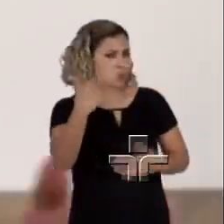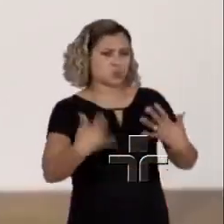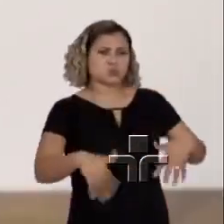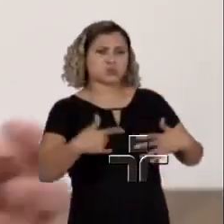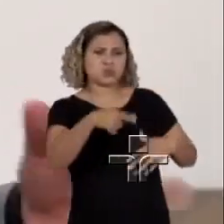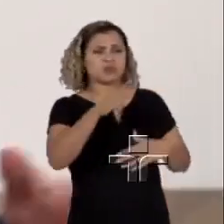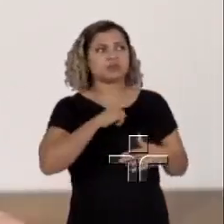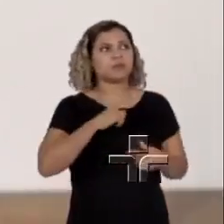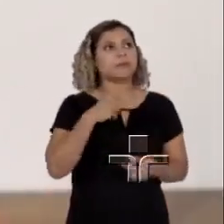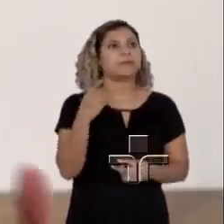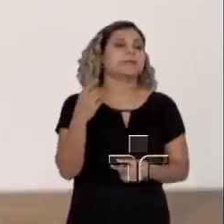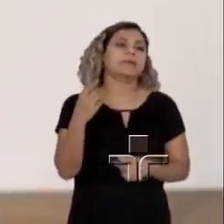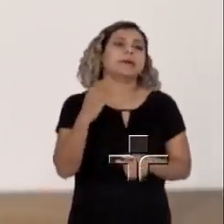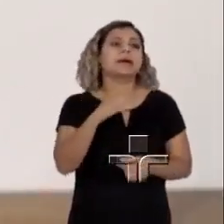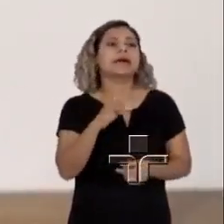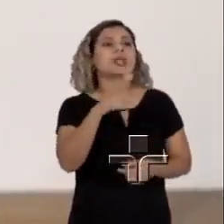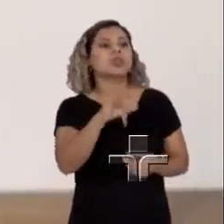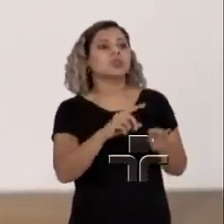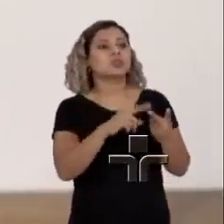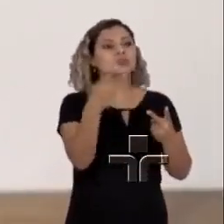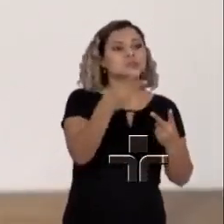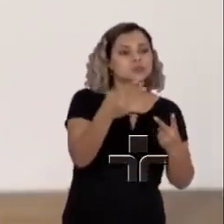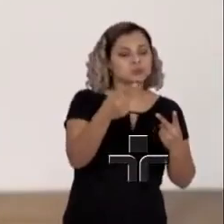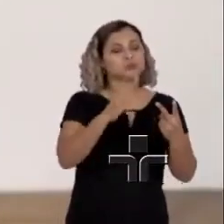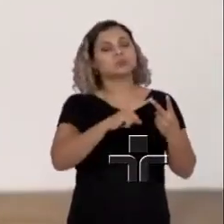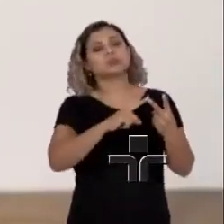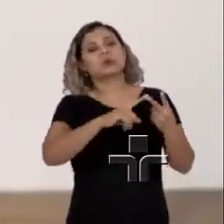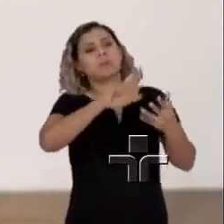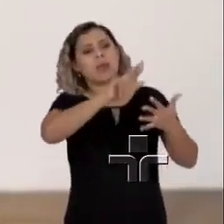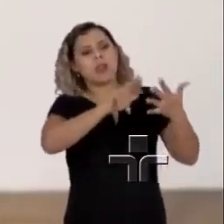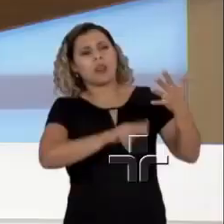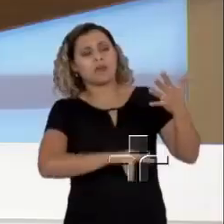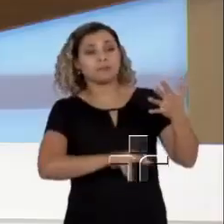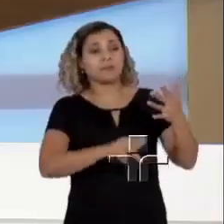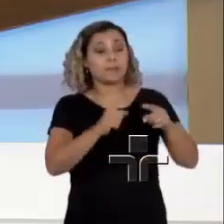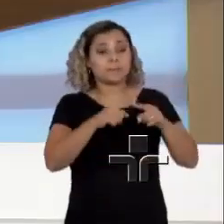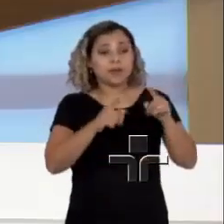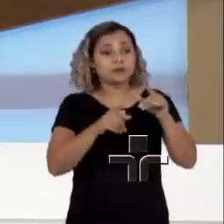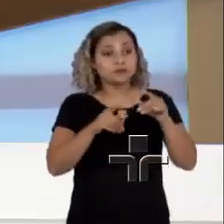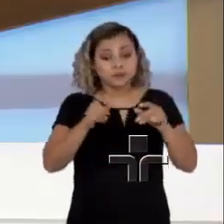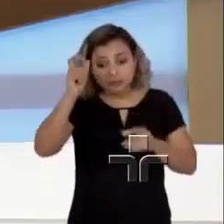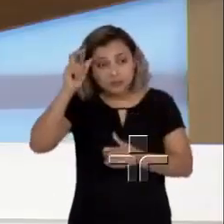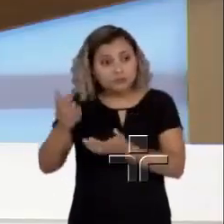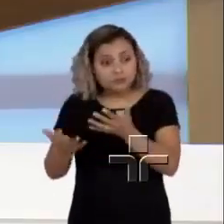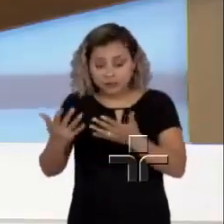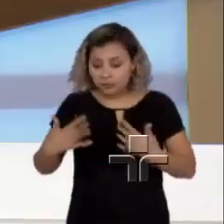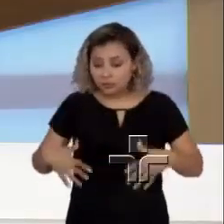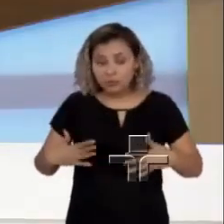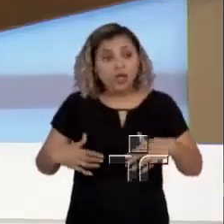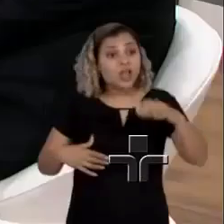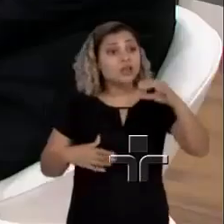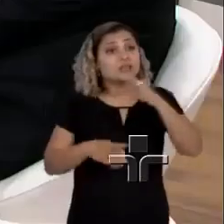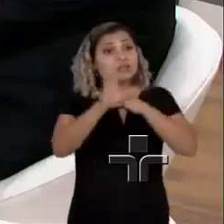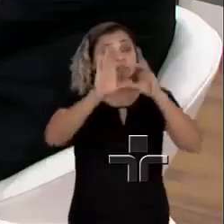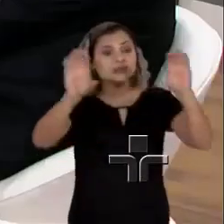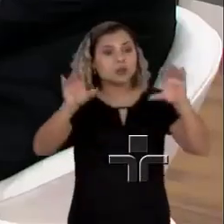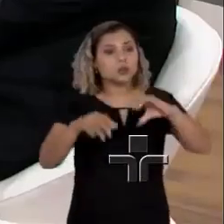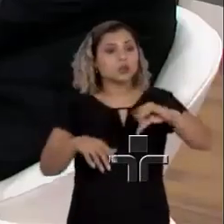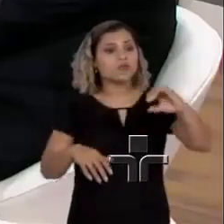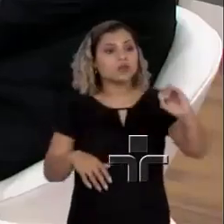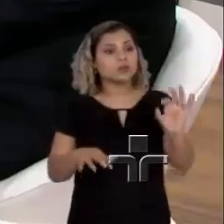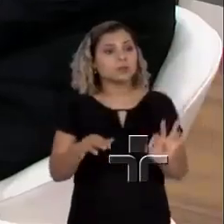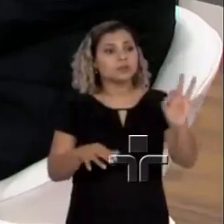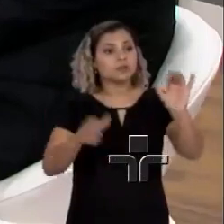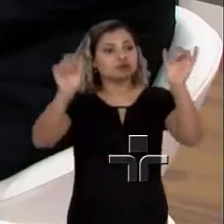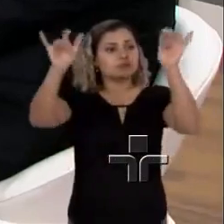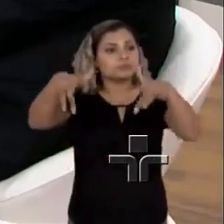segundo, é fabuloso. E chega ao purgatório, perde energia. E no paraíso, 90% abandona o